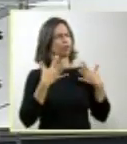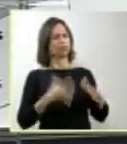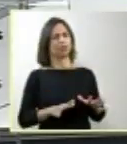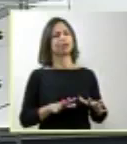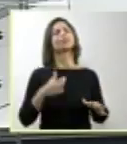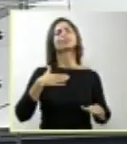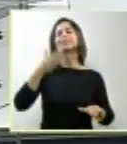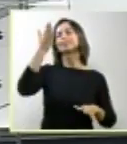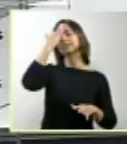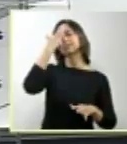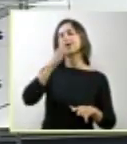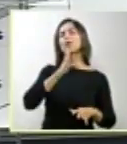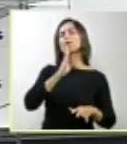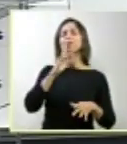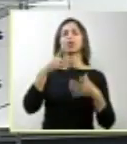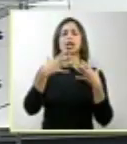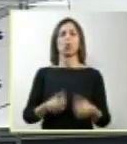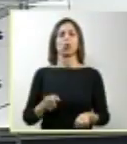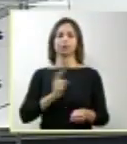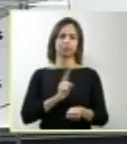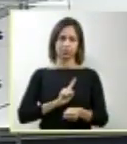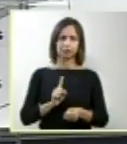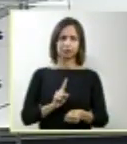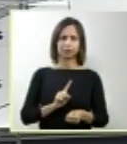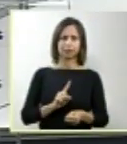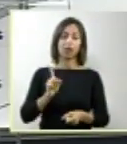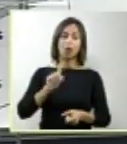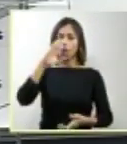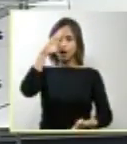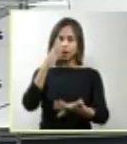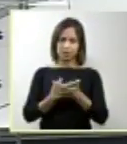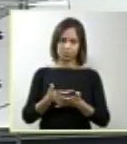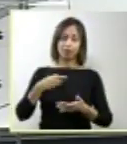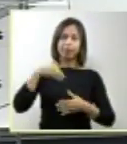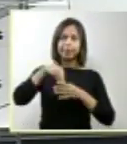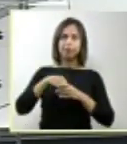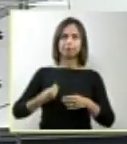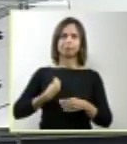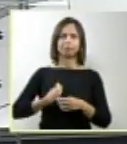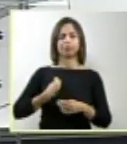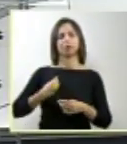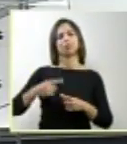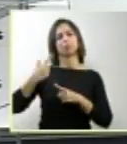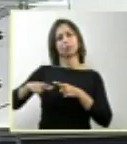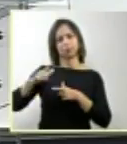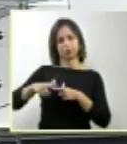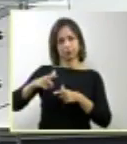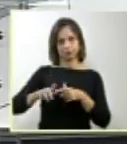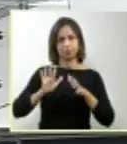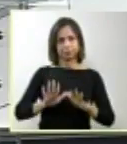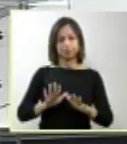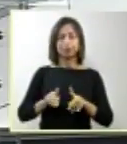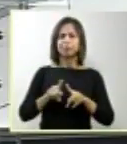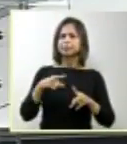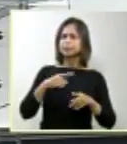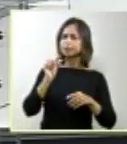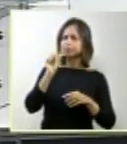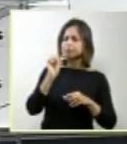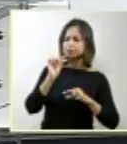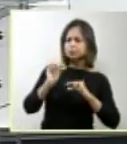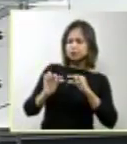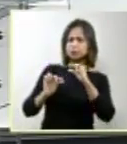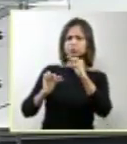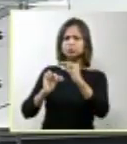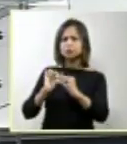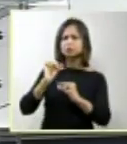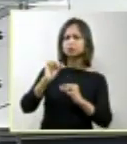aceitar tal diagnóstico. E, posteriormente, nós podemos ver que o ser humano vai tentar entender por que aconteceu